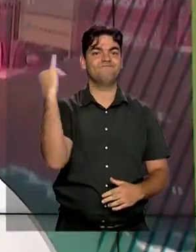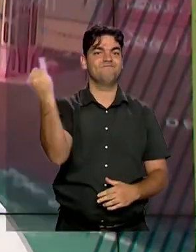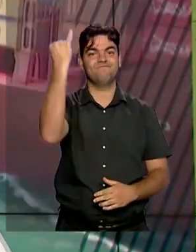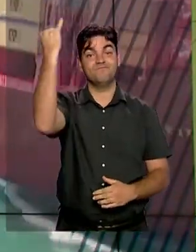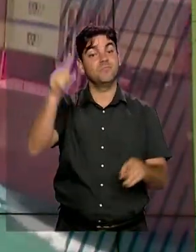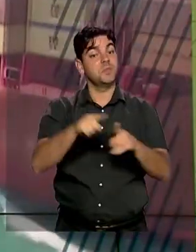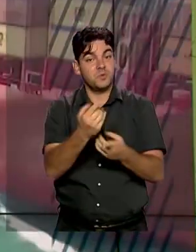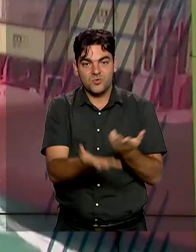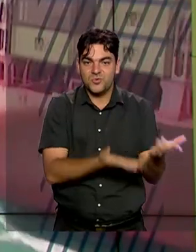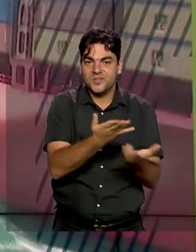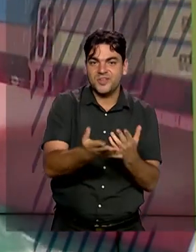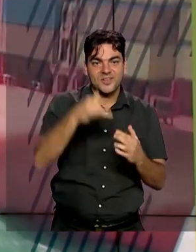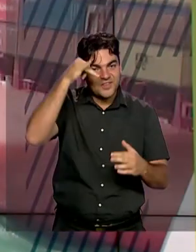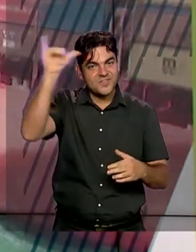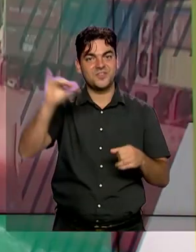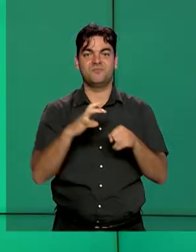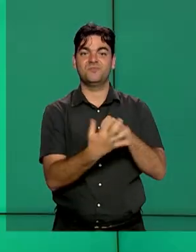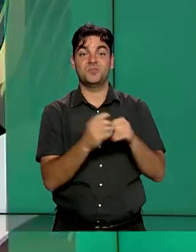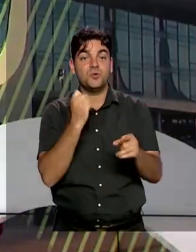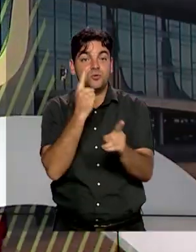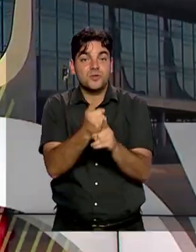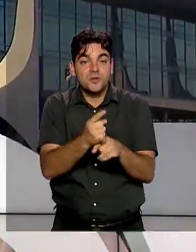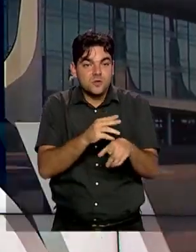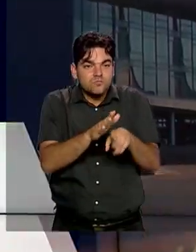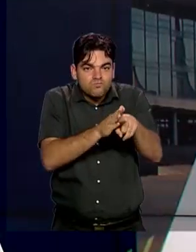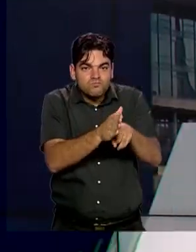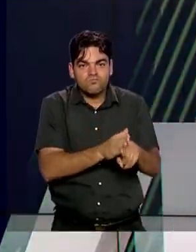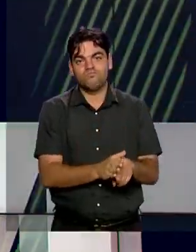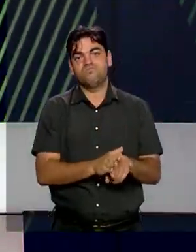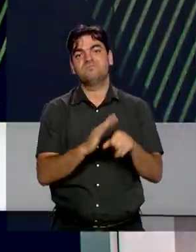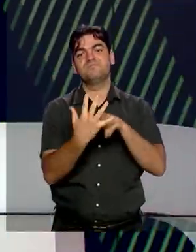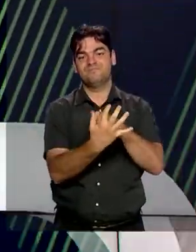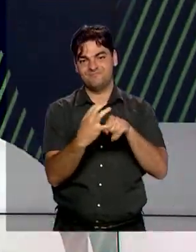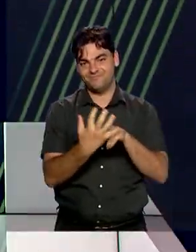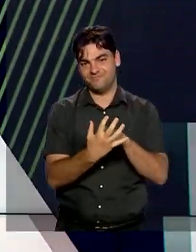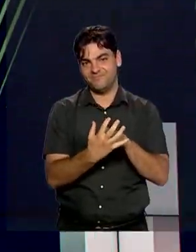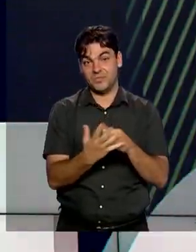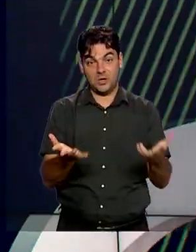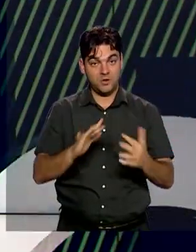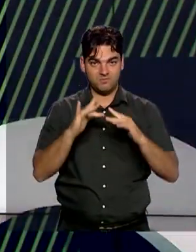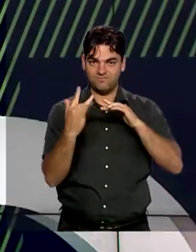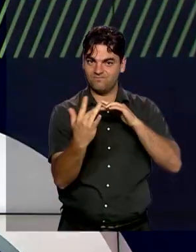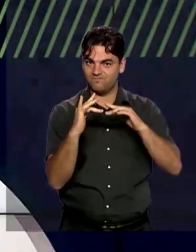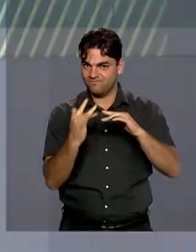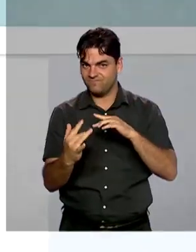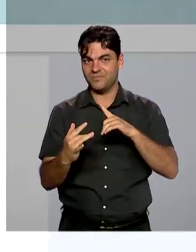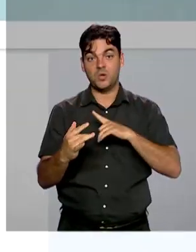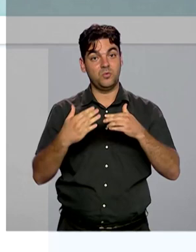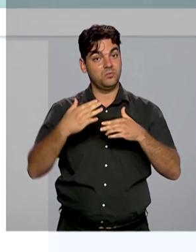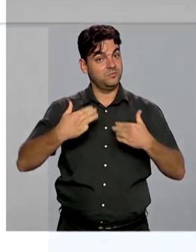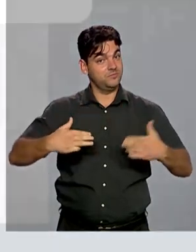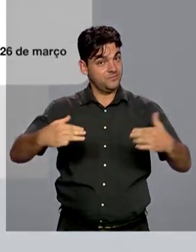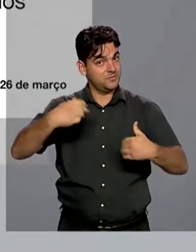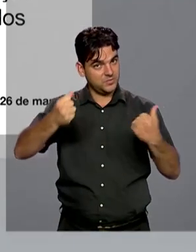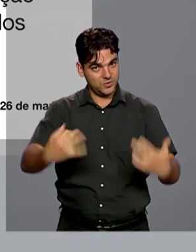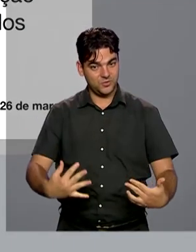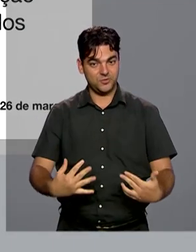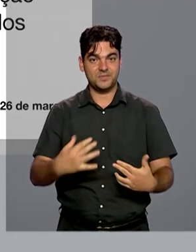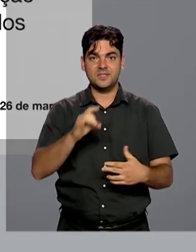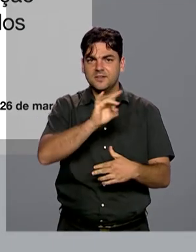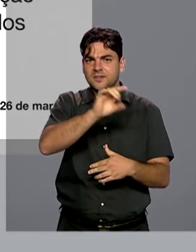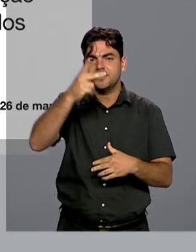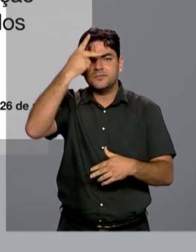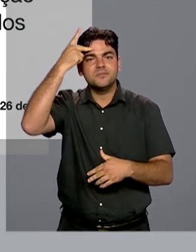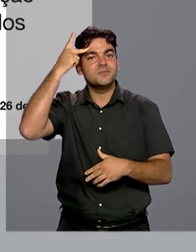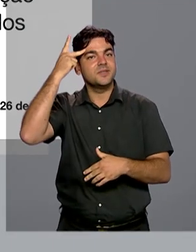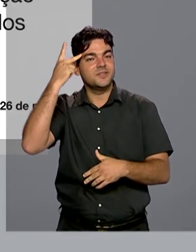empenho em encontrar a vacina e a cura da Covid-19. Pelas redes sociais, o ministro disse ainda que cada